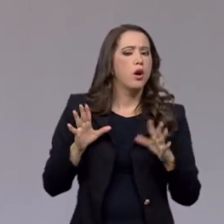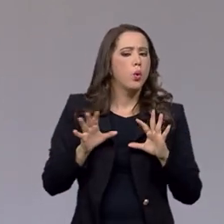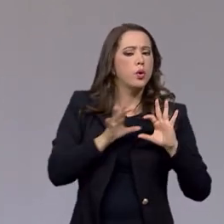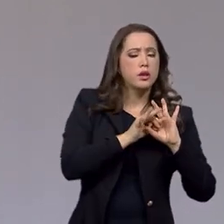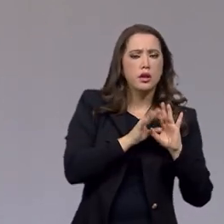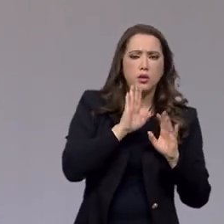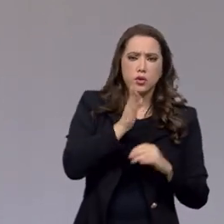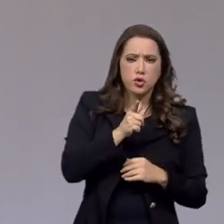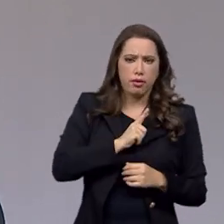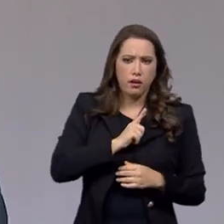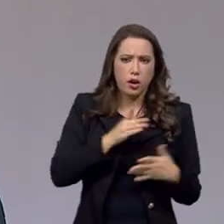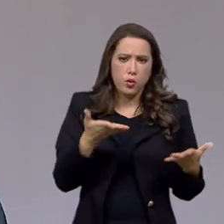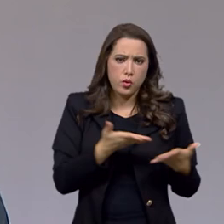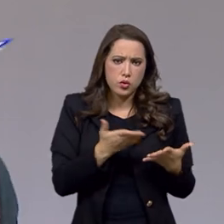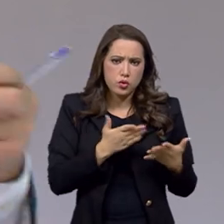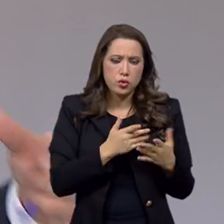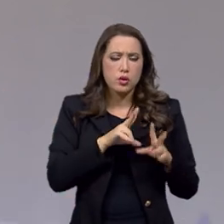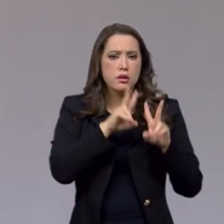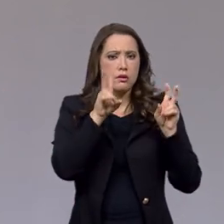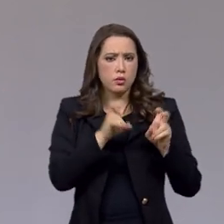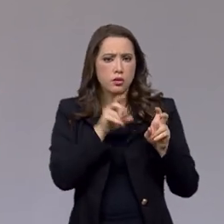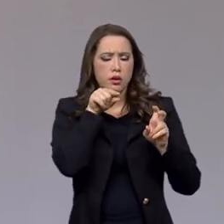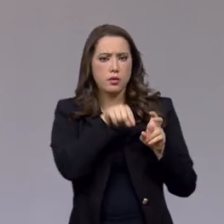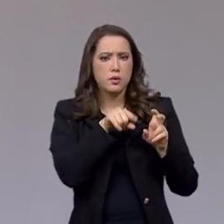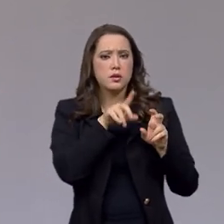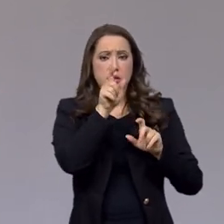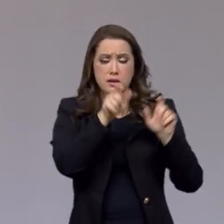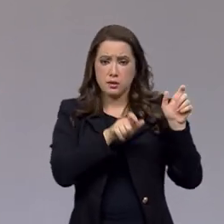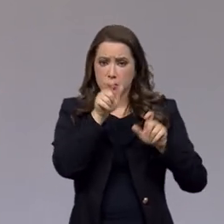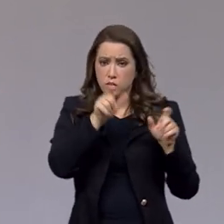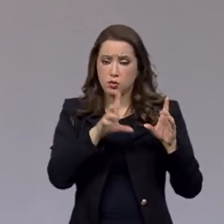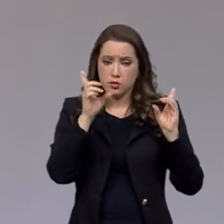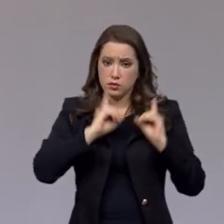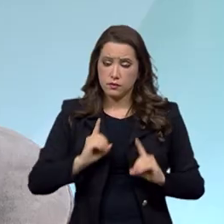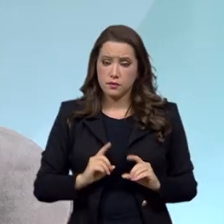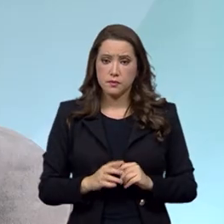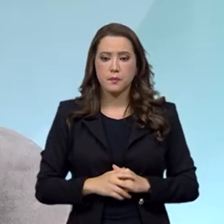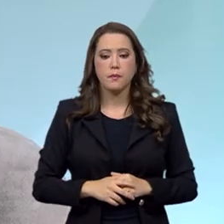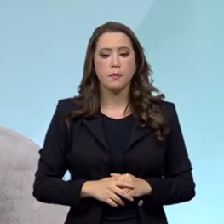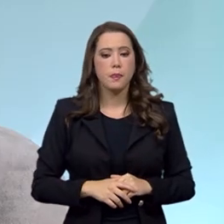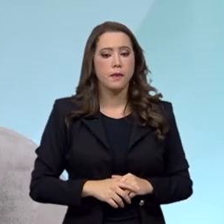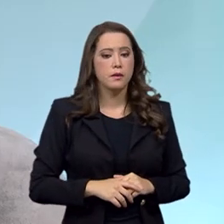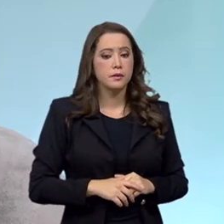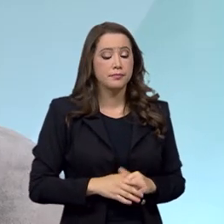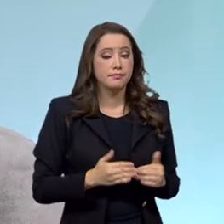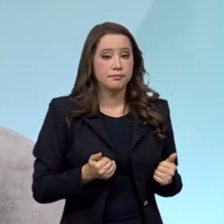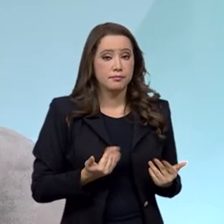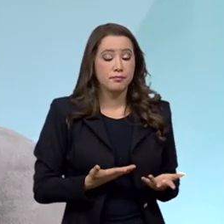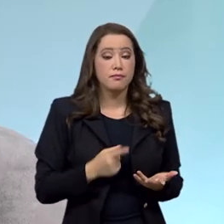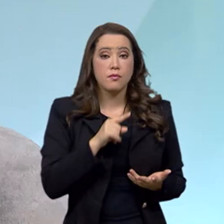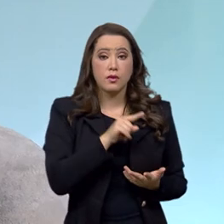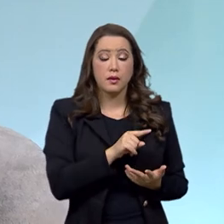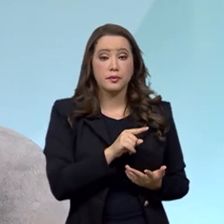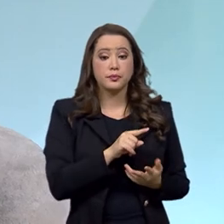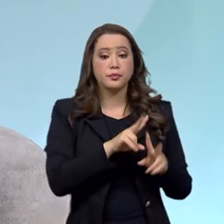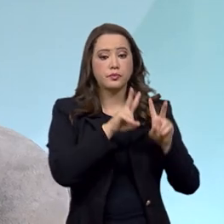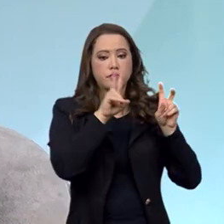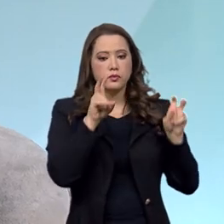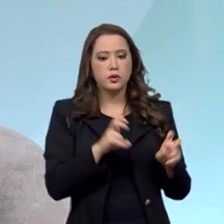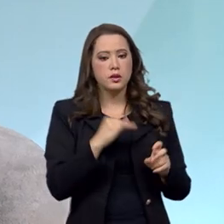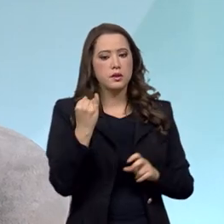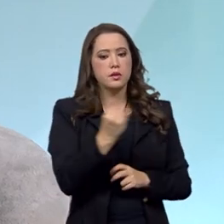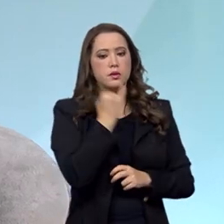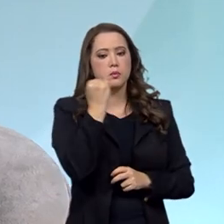ao que já existe na definição das pessoas com deficiência. Bom, isso é um aspecto